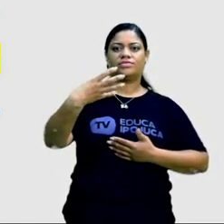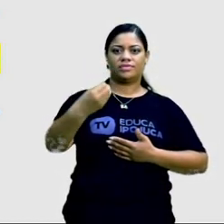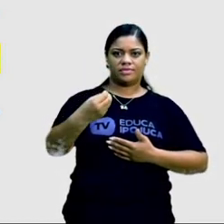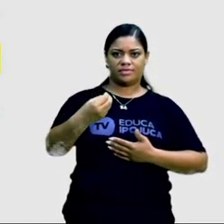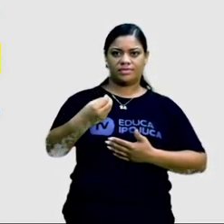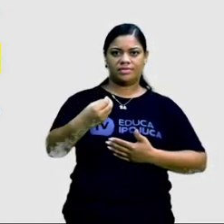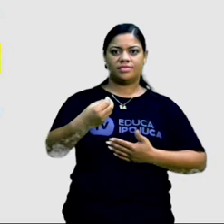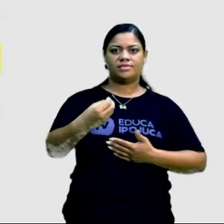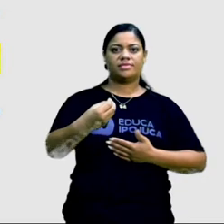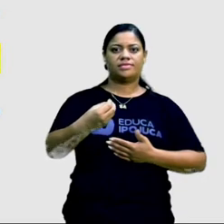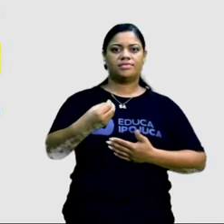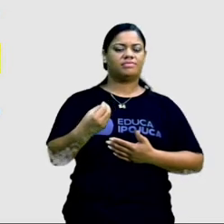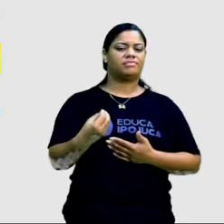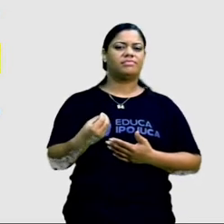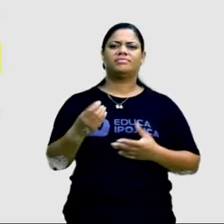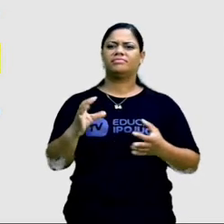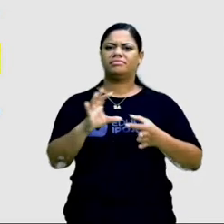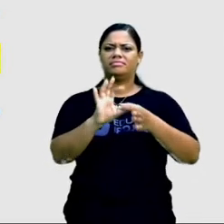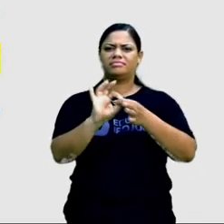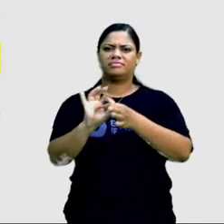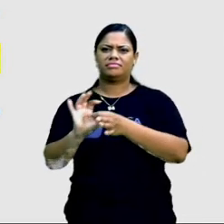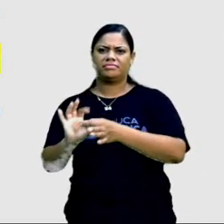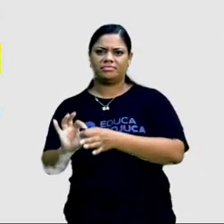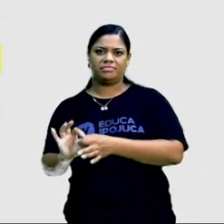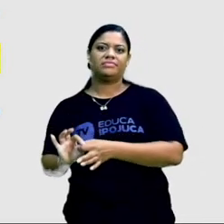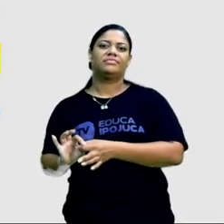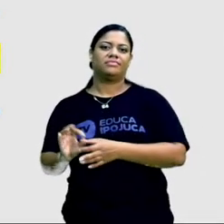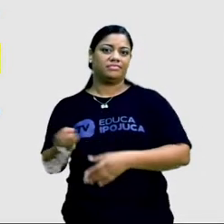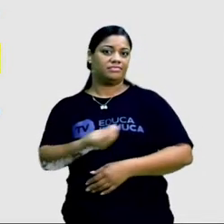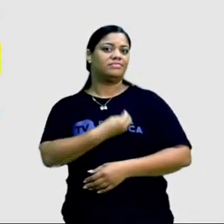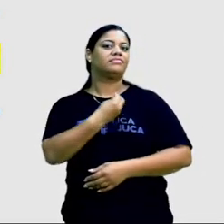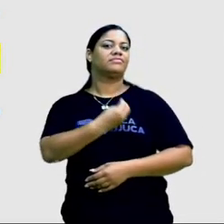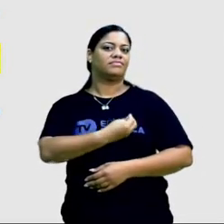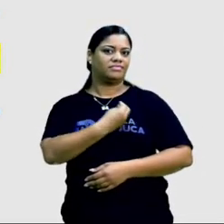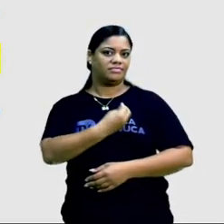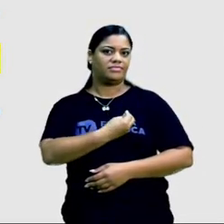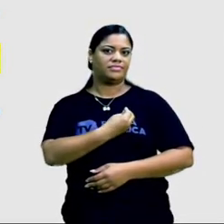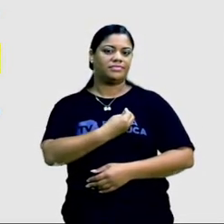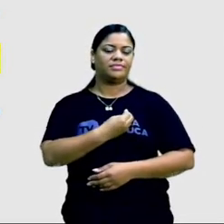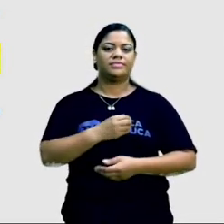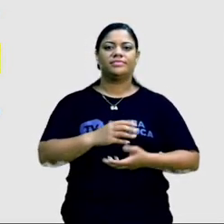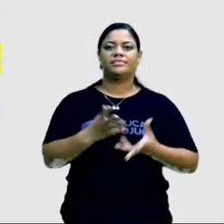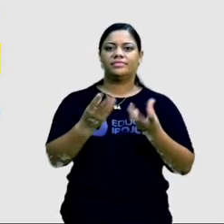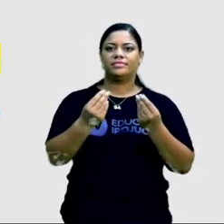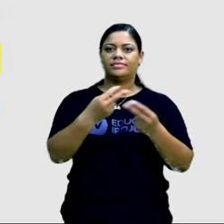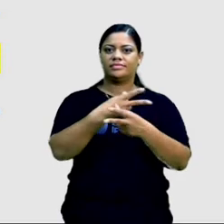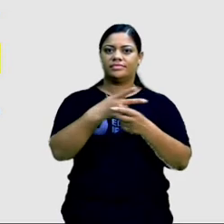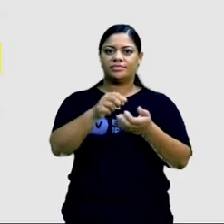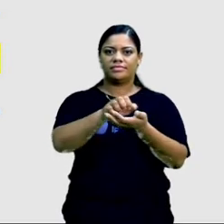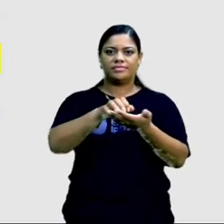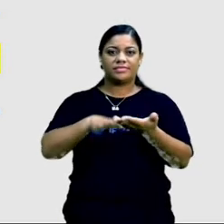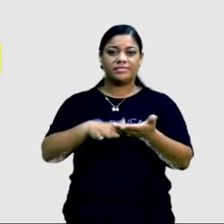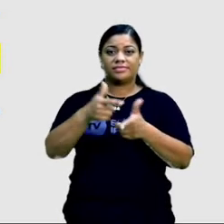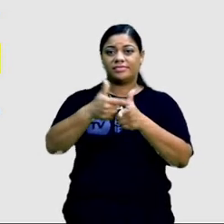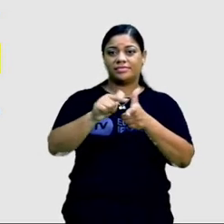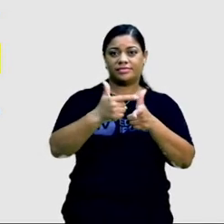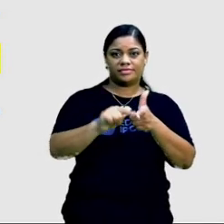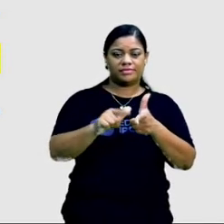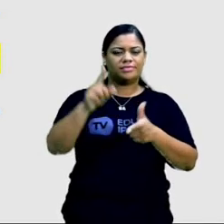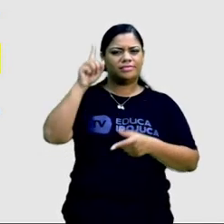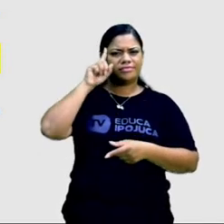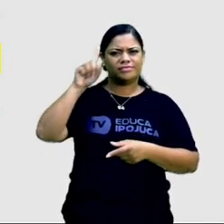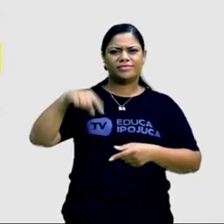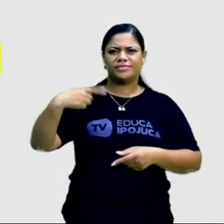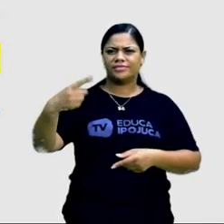40, sem interligação entre as décadas vividas. Em meio a tantas tarefas e problemas de cotidiano,